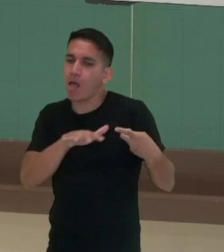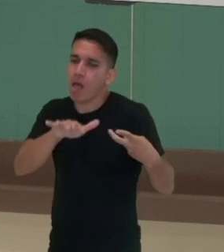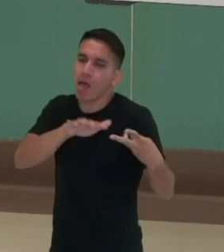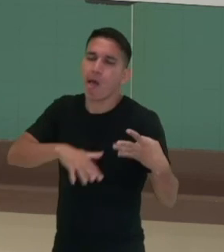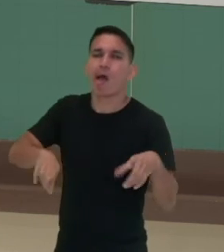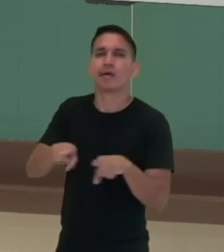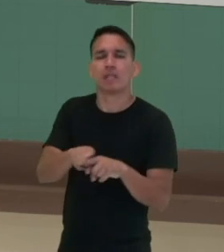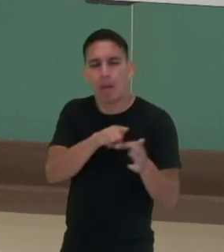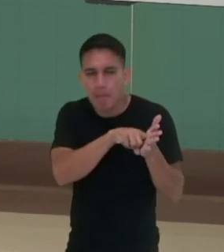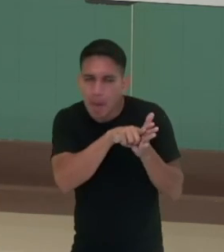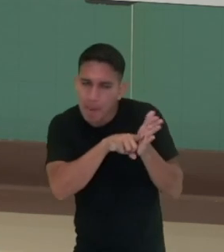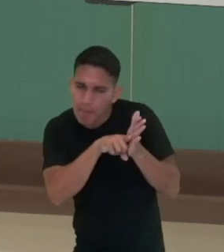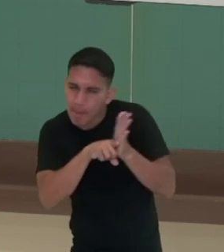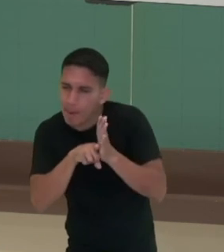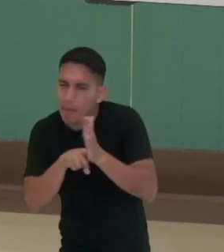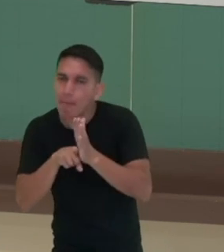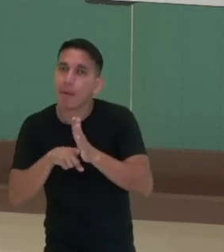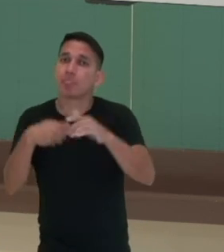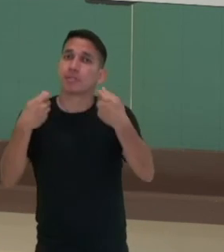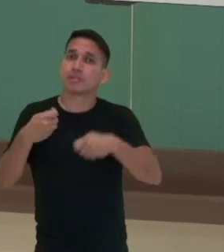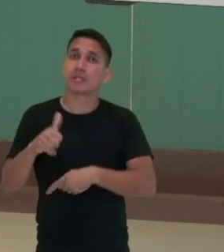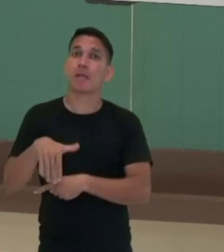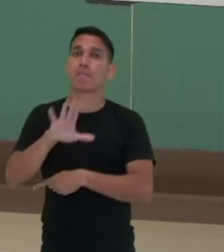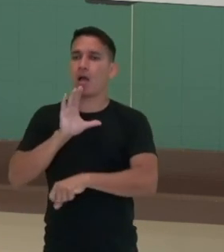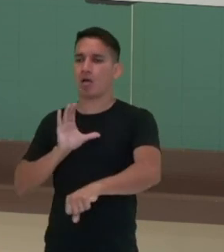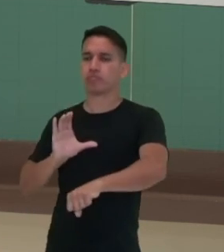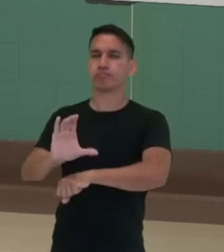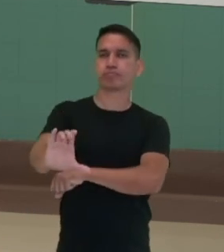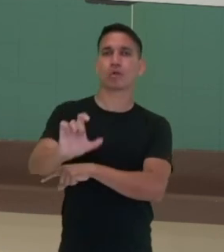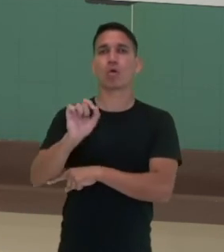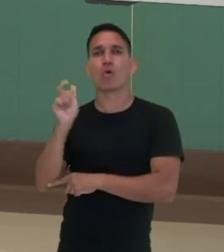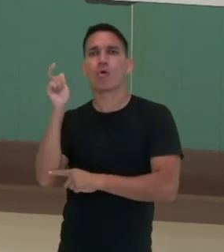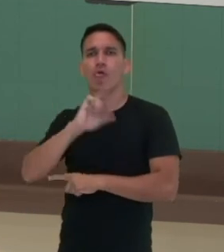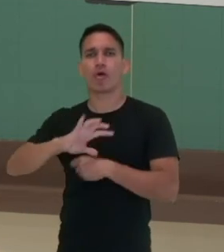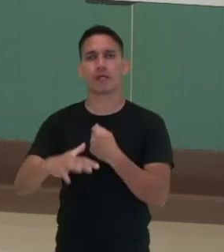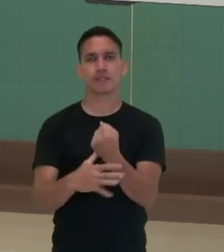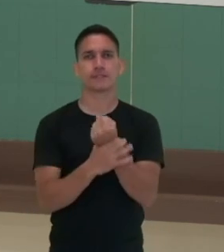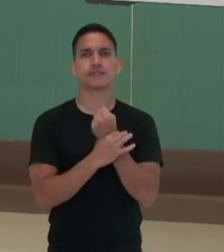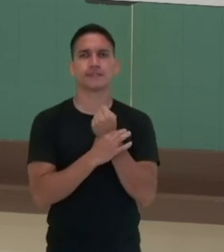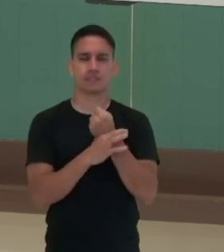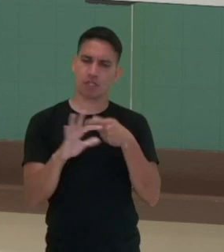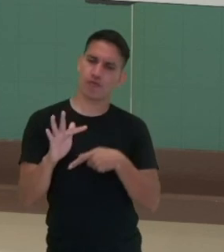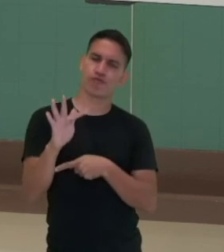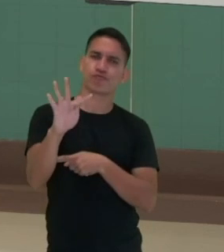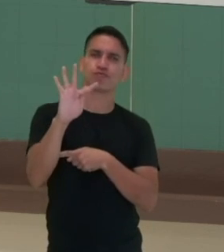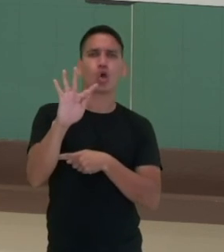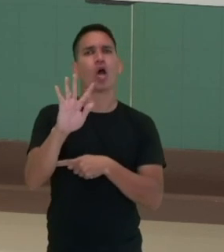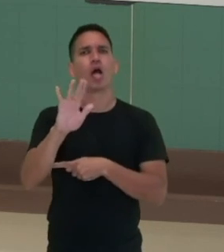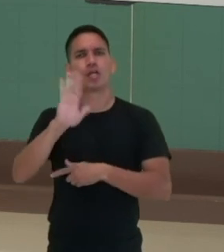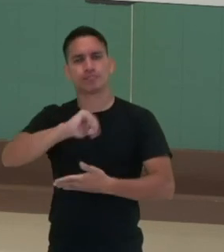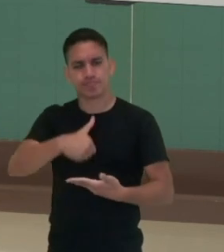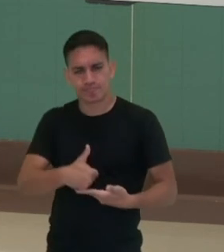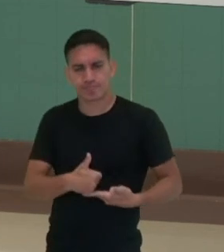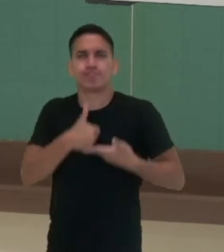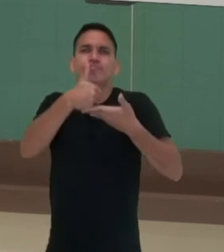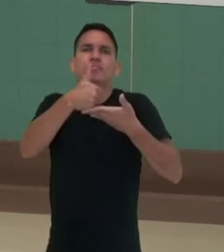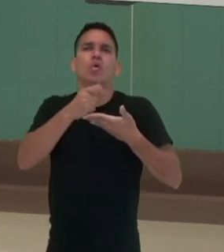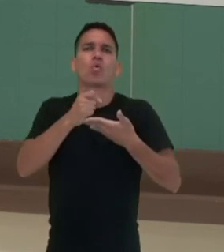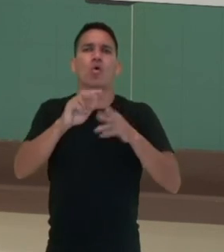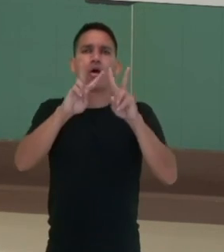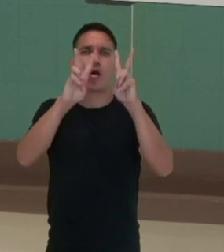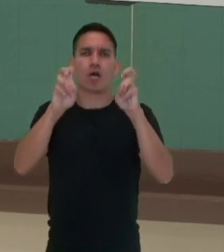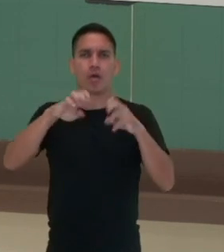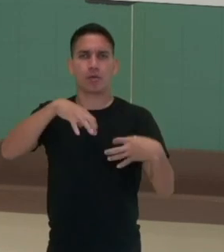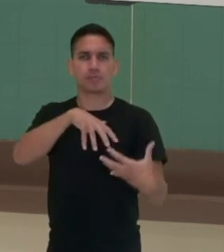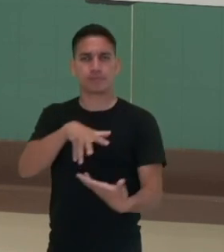investigação deveriam receber maior investimento para garantir um futuro sustentável para